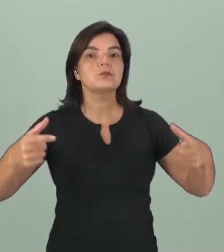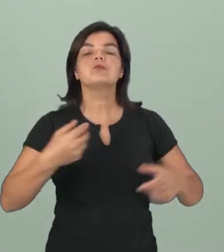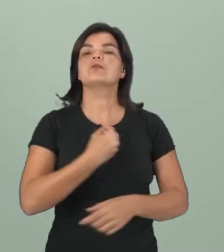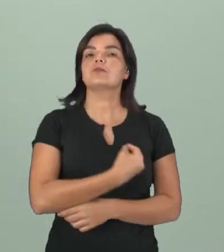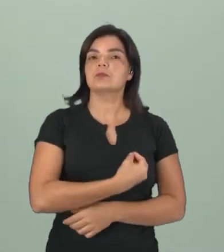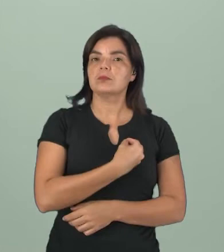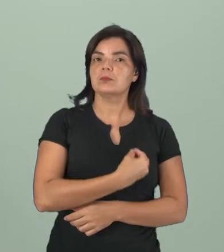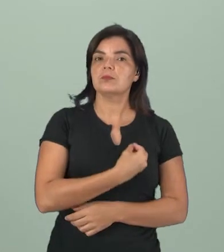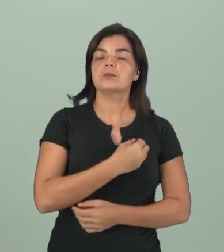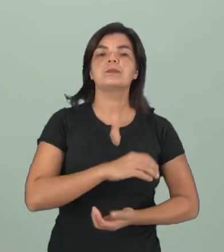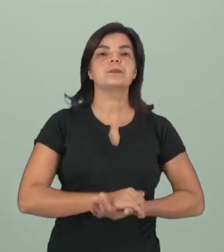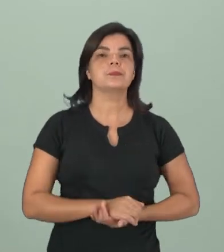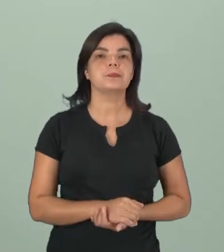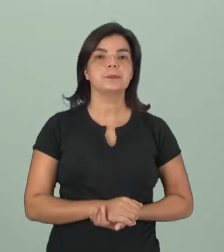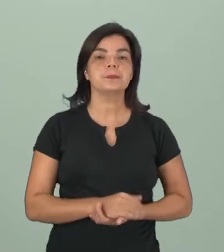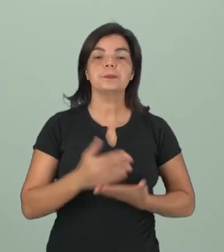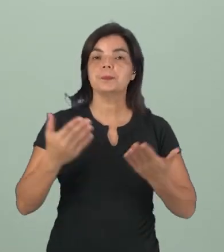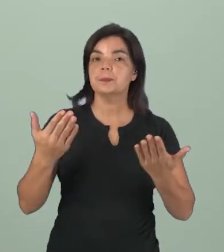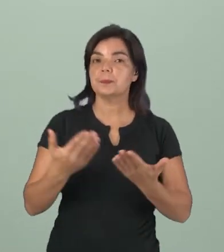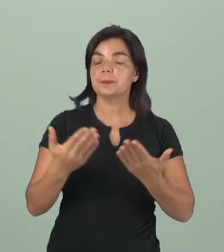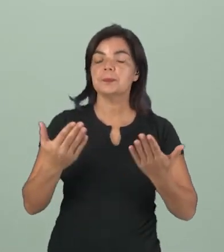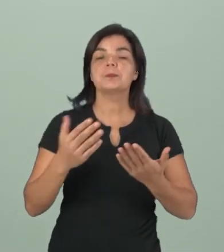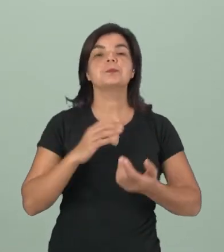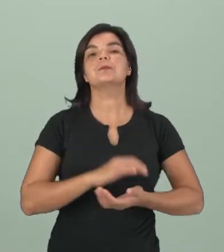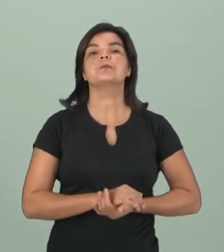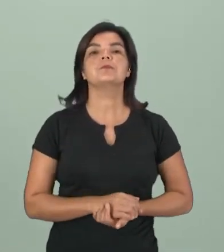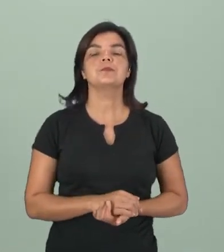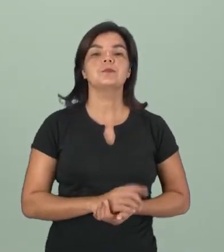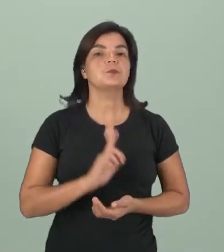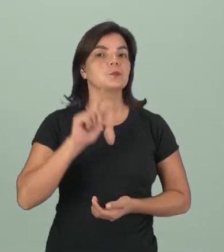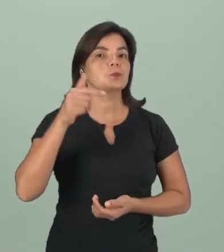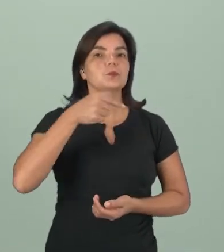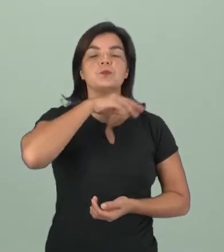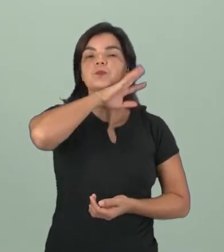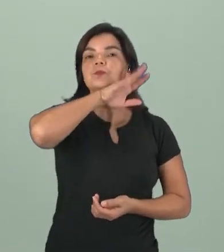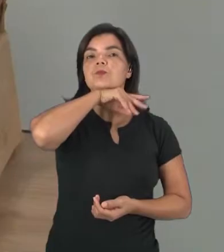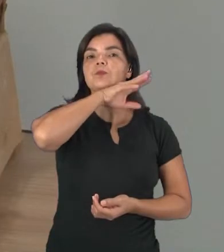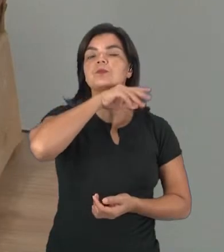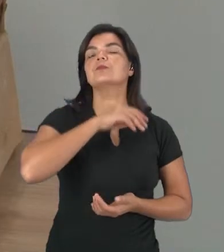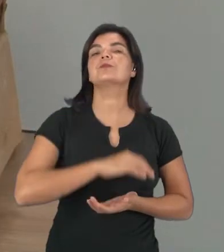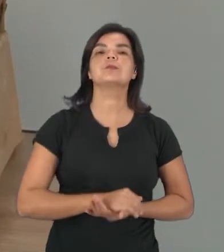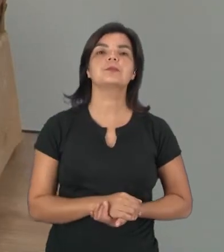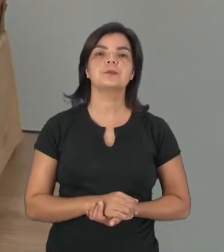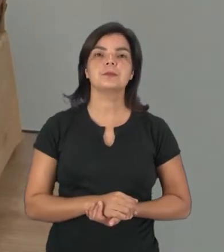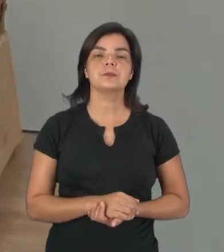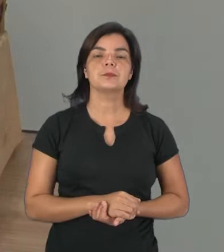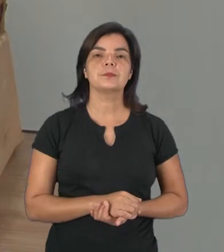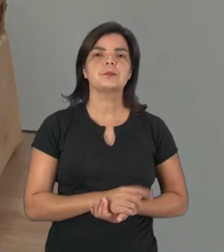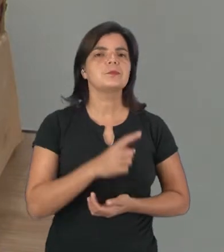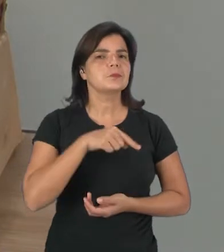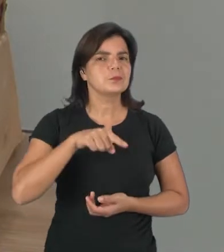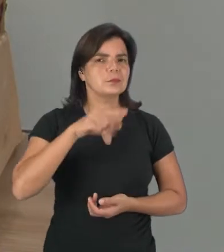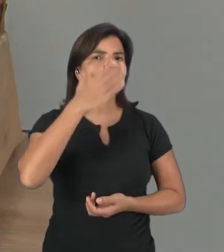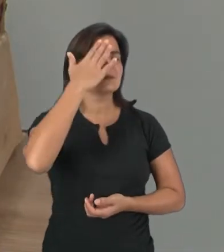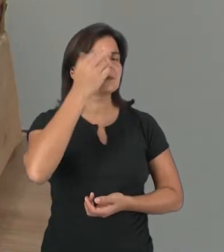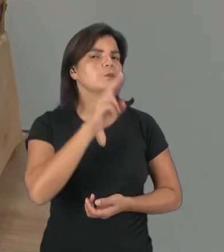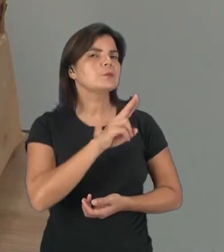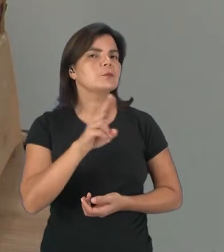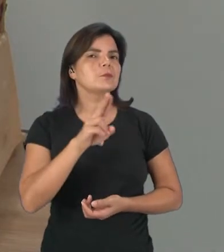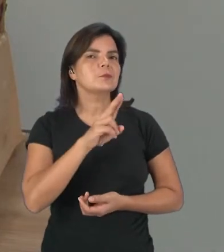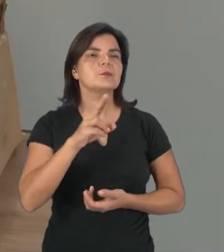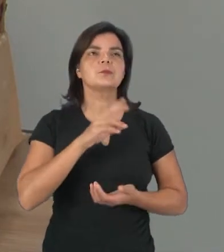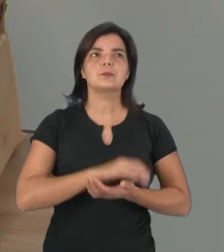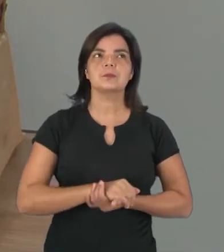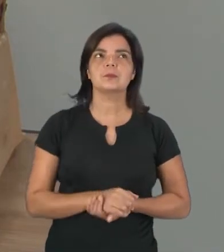ela. Agora, vou pegar aqui um outro animal. Alguém sabe o nome deste